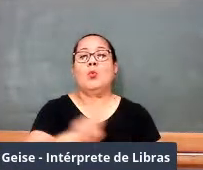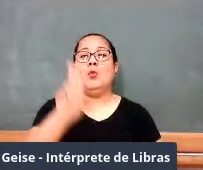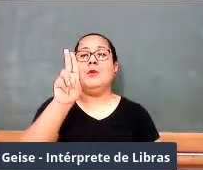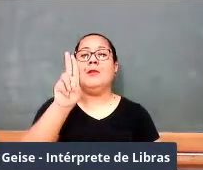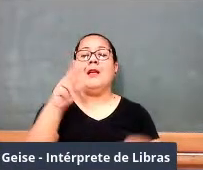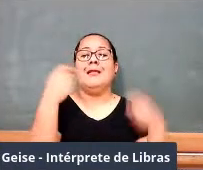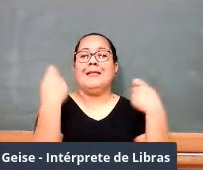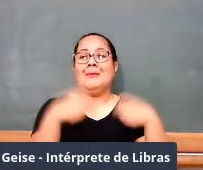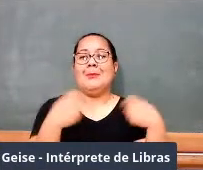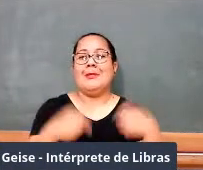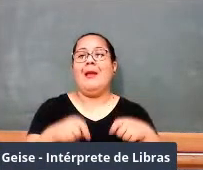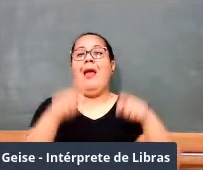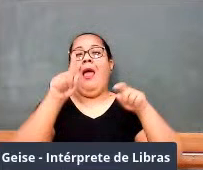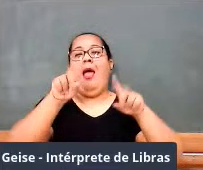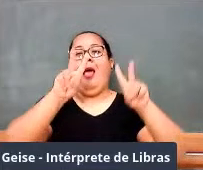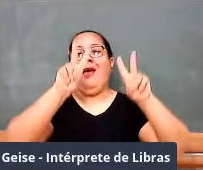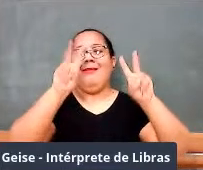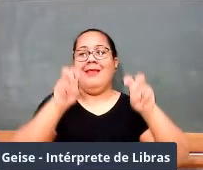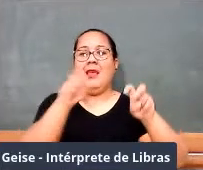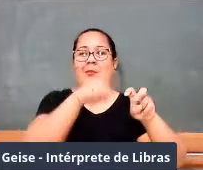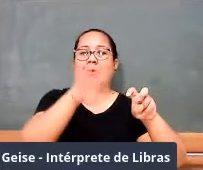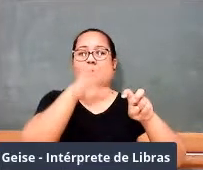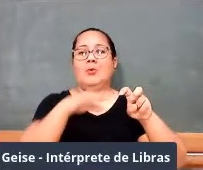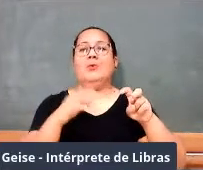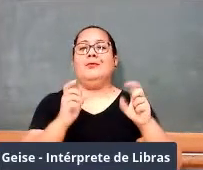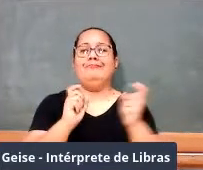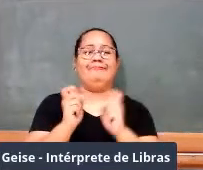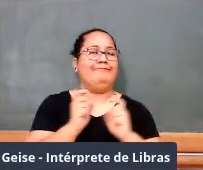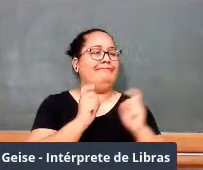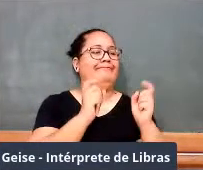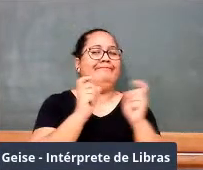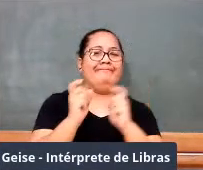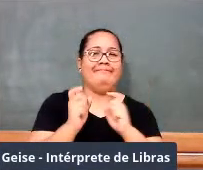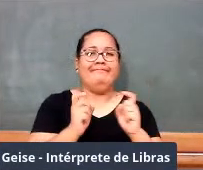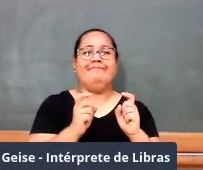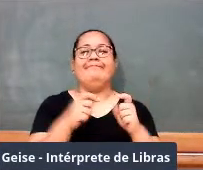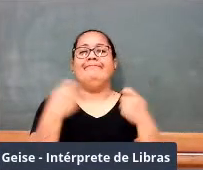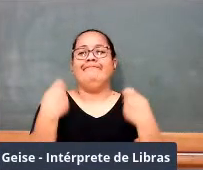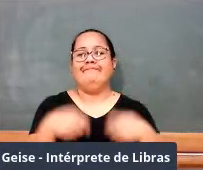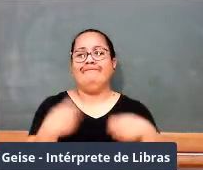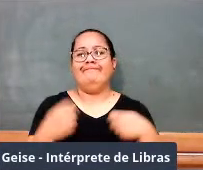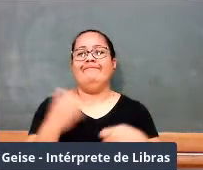para a educação desse novo país é o tema da universidade.